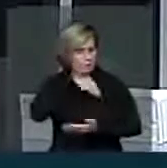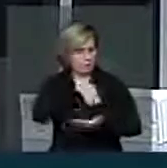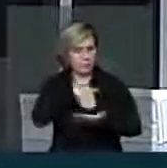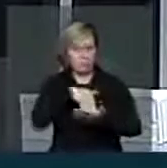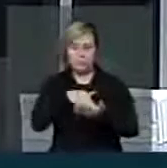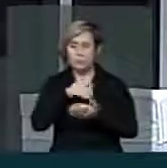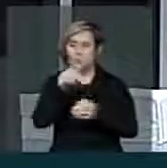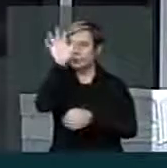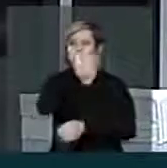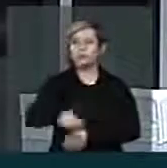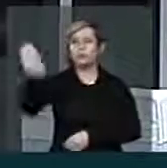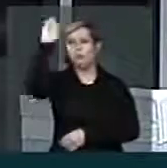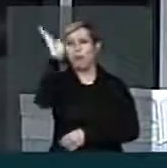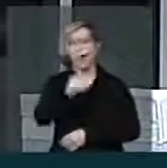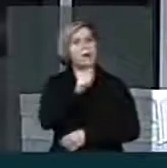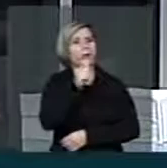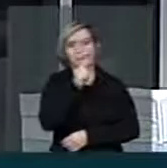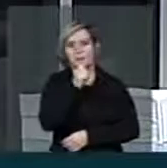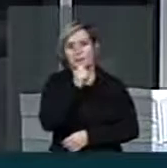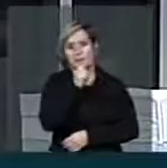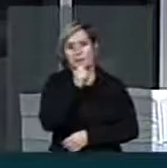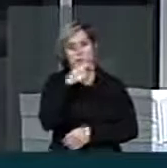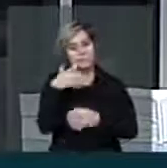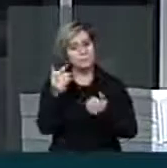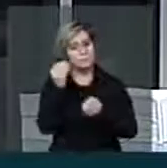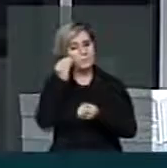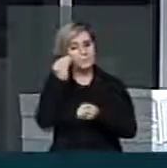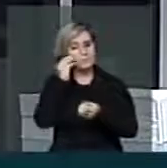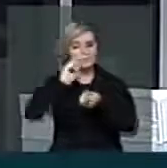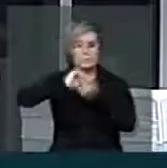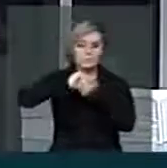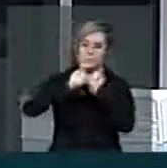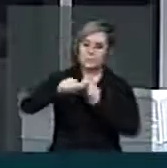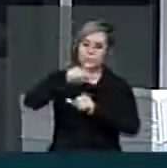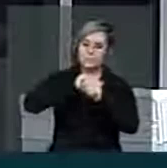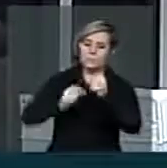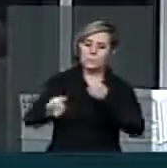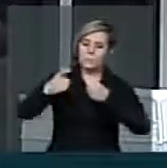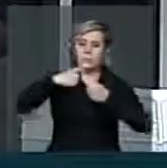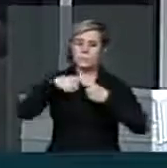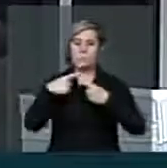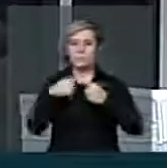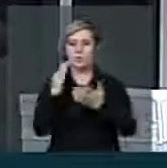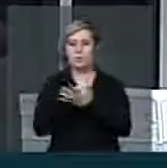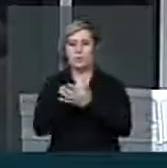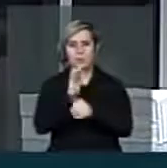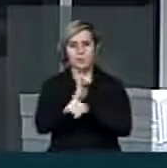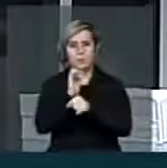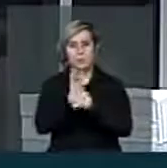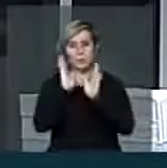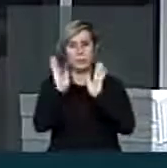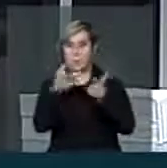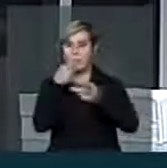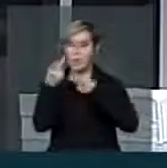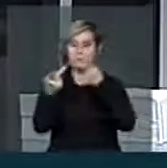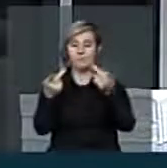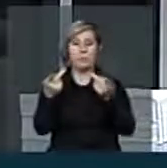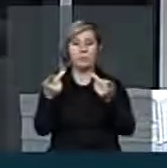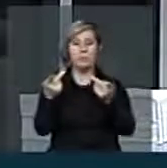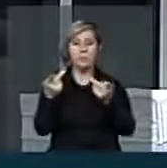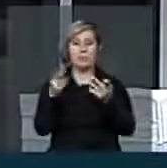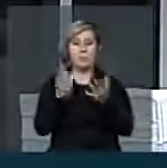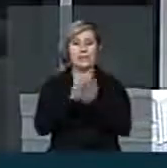para a categoria. Então, a fim de corrigir esta grave falha, inclusive porque em alguns estados, como já disse aqui, sequer